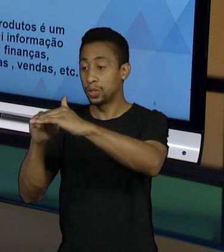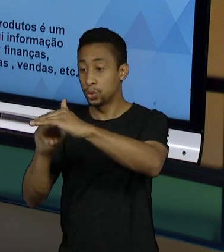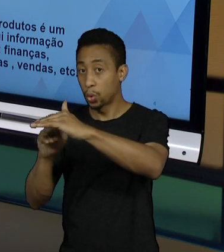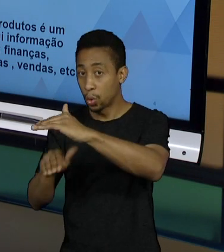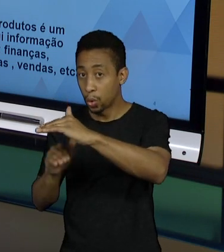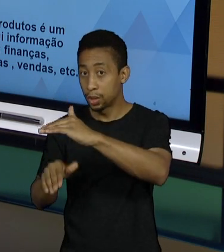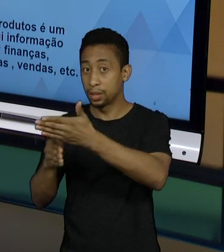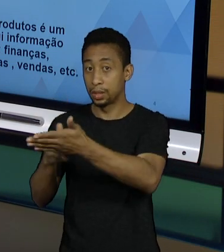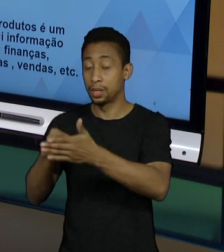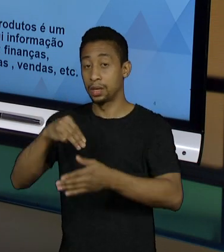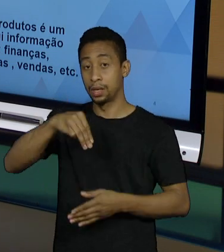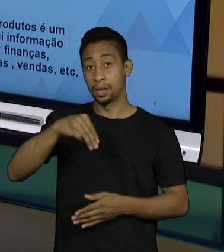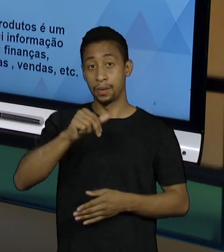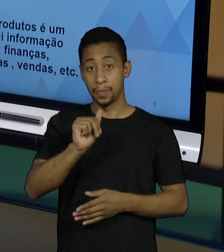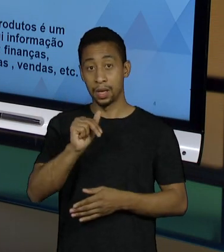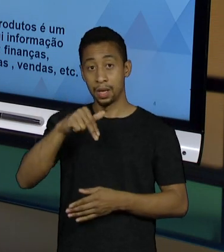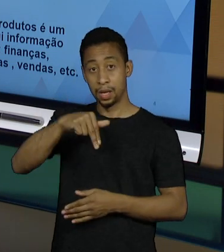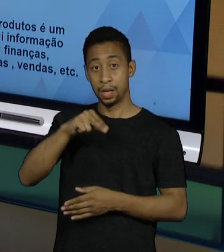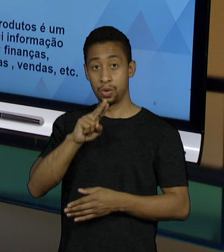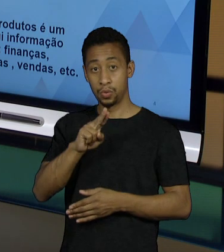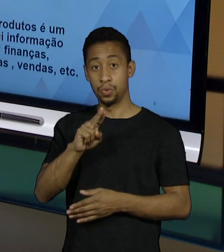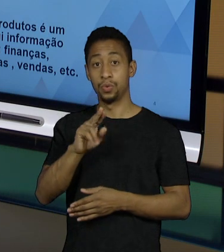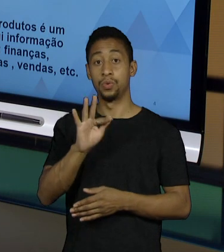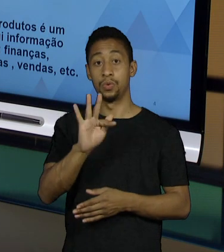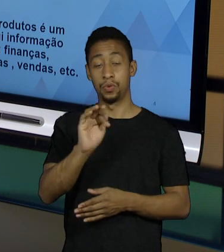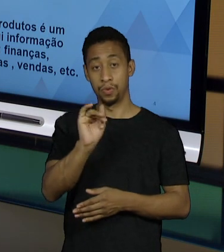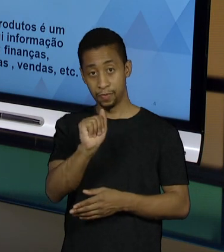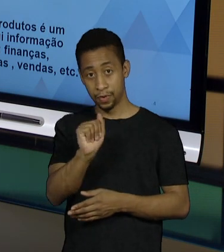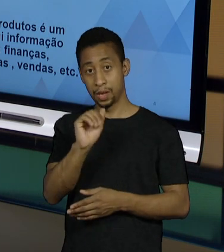que é a demanda, e de outras áreas.